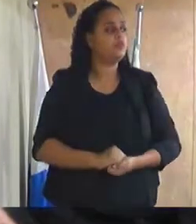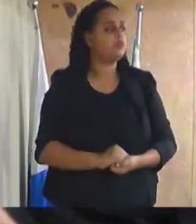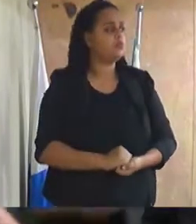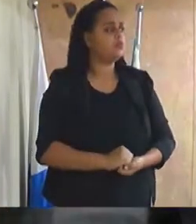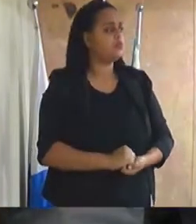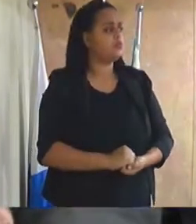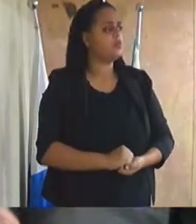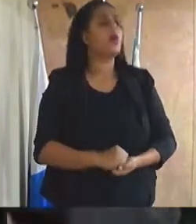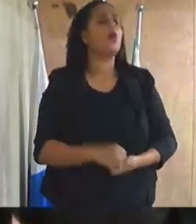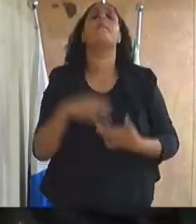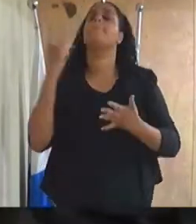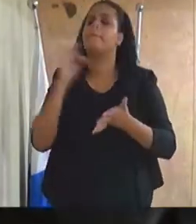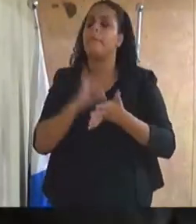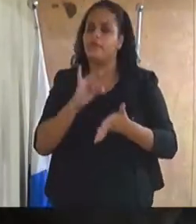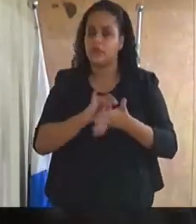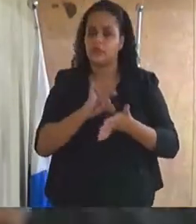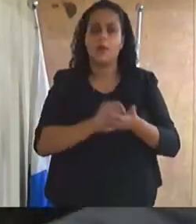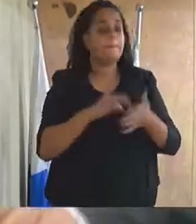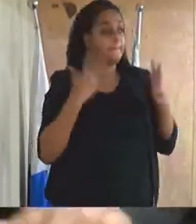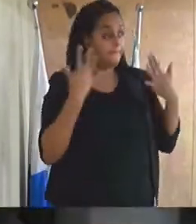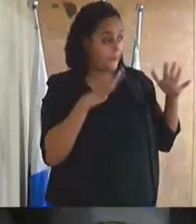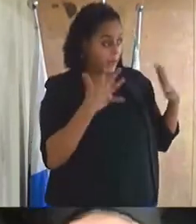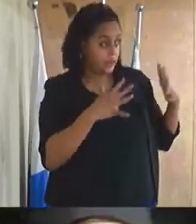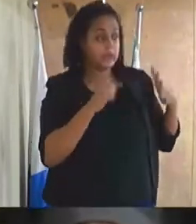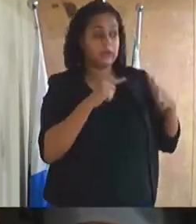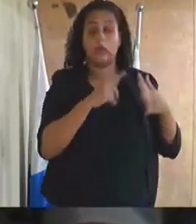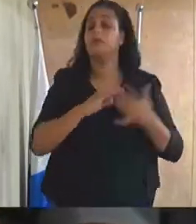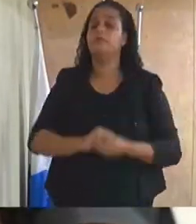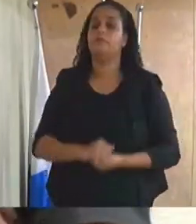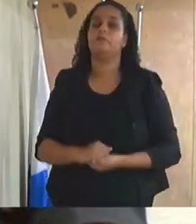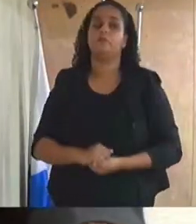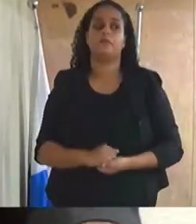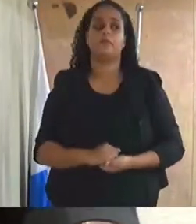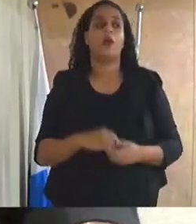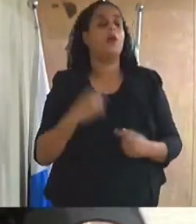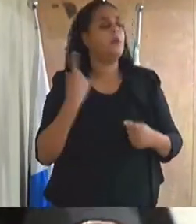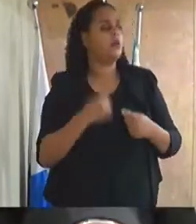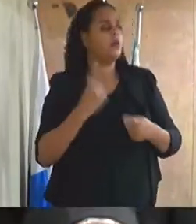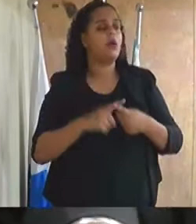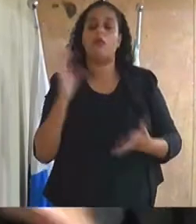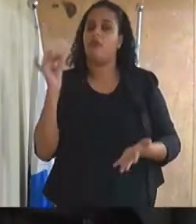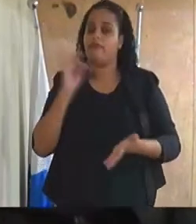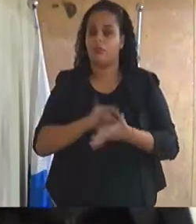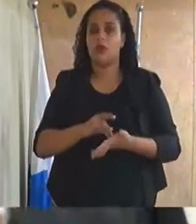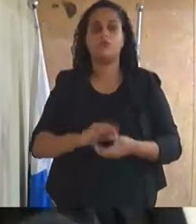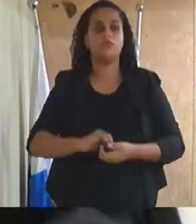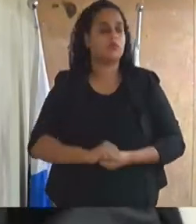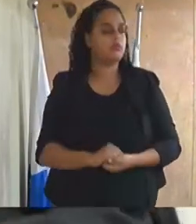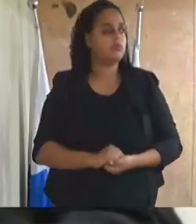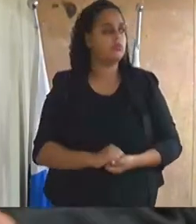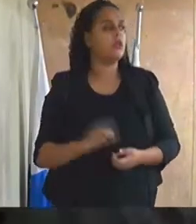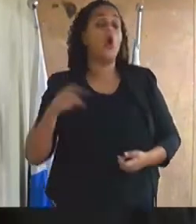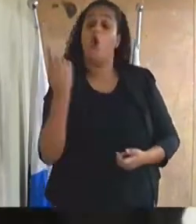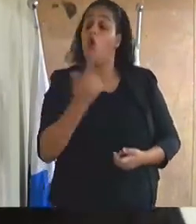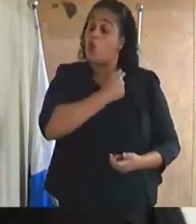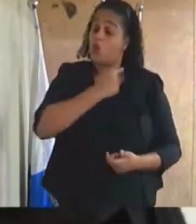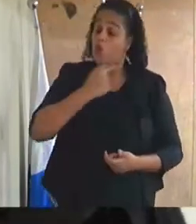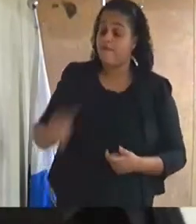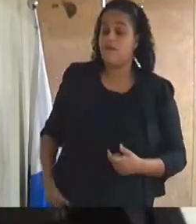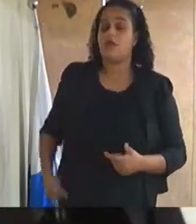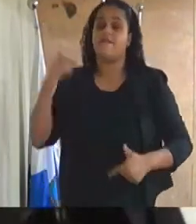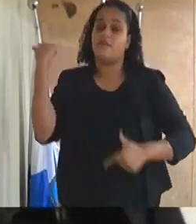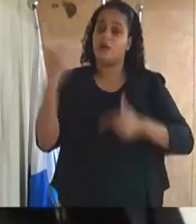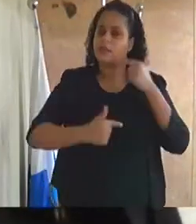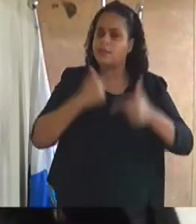realmente parabenizar vossa excelência porque na verdade o governo vem fazendo um trabalho de